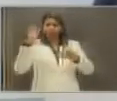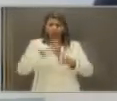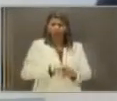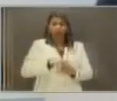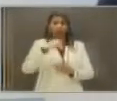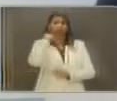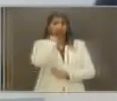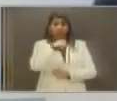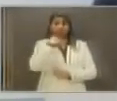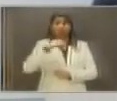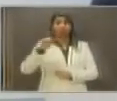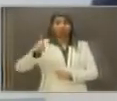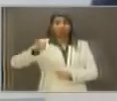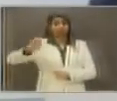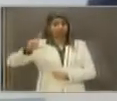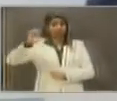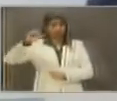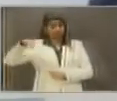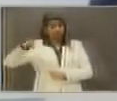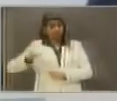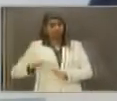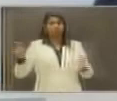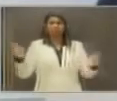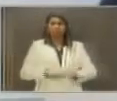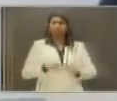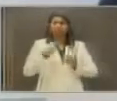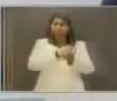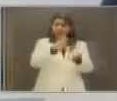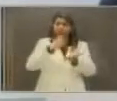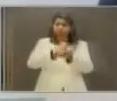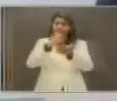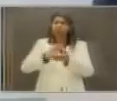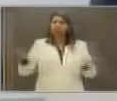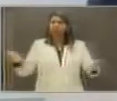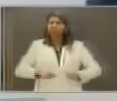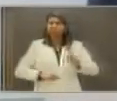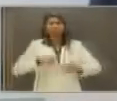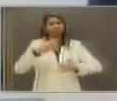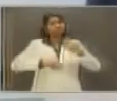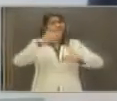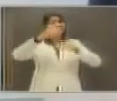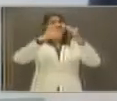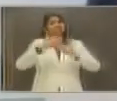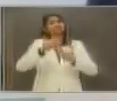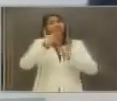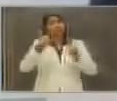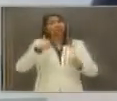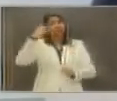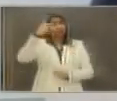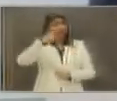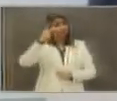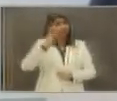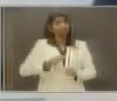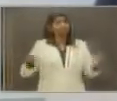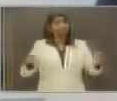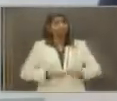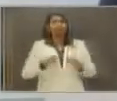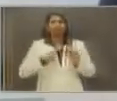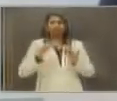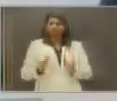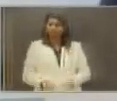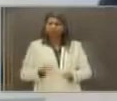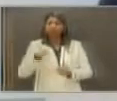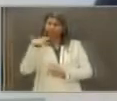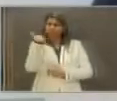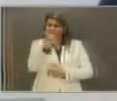verdadeiramente da base, que vai lhe ajudar exatamente a fazer com que o país avance cada vez mais. Aqui na Paraíba, quero aceitar o convite do